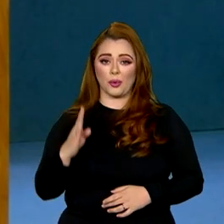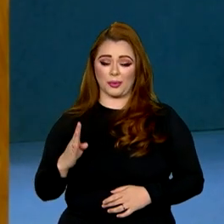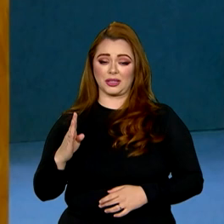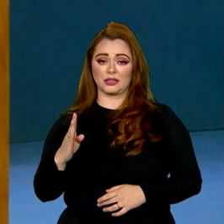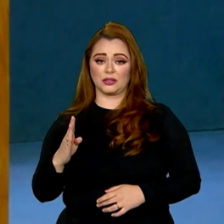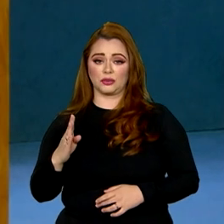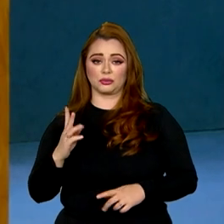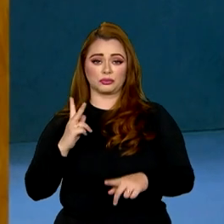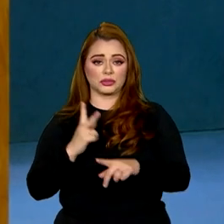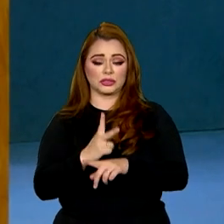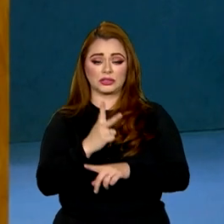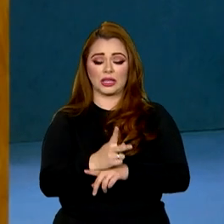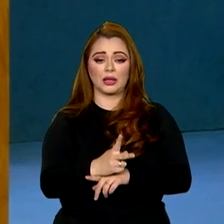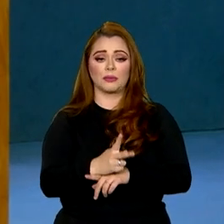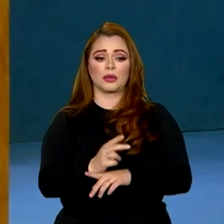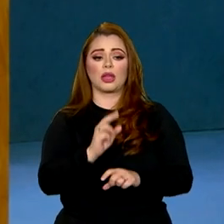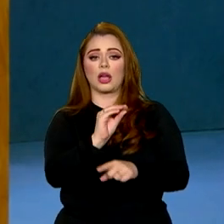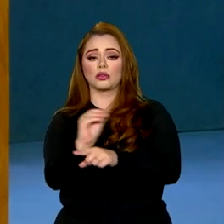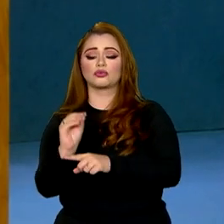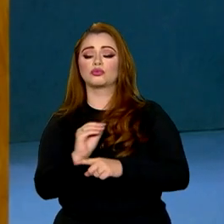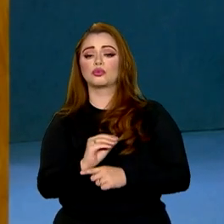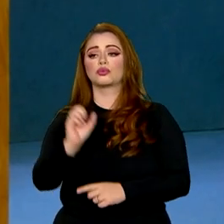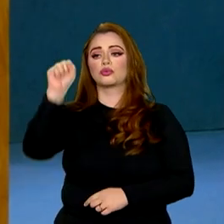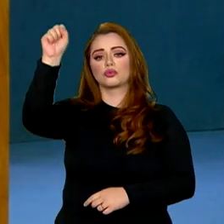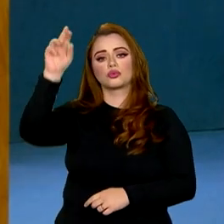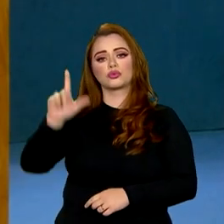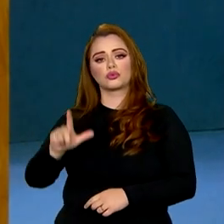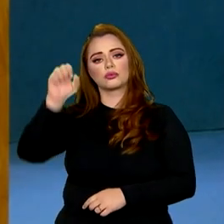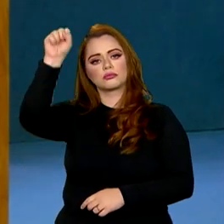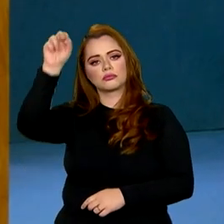cooperação Sul-Sul em matéria de ciência,